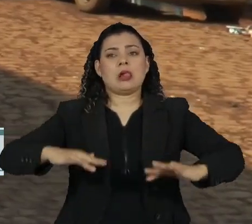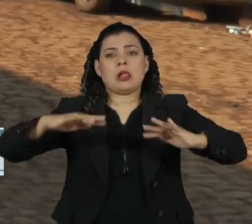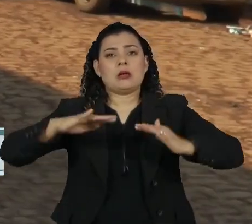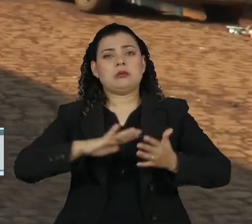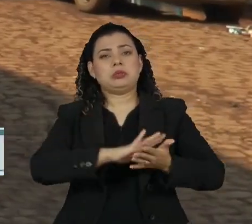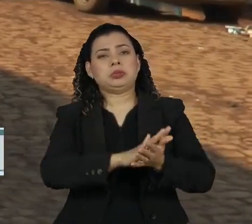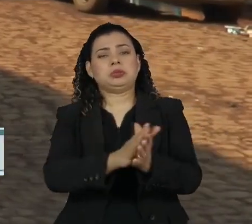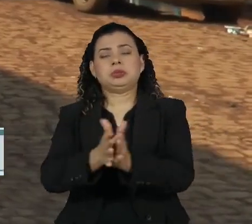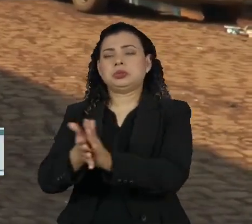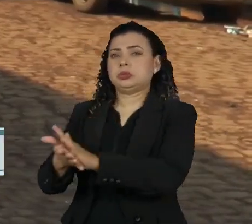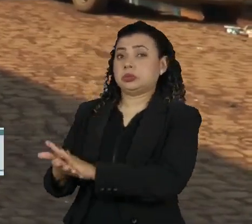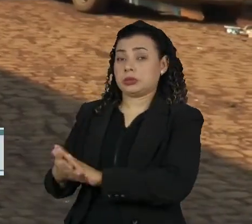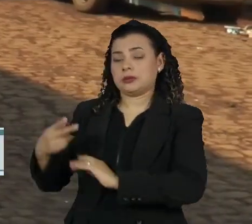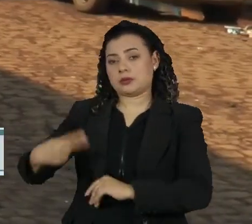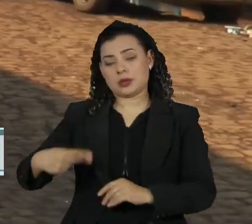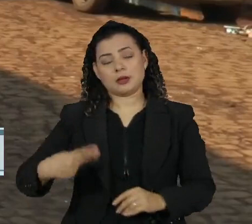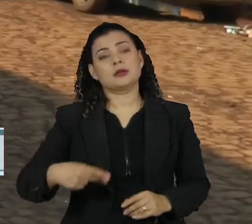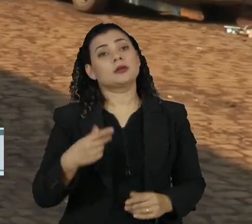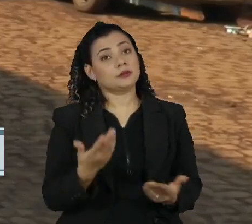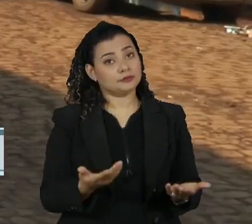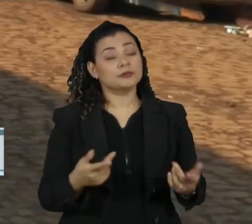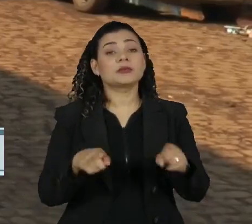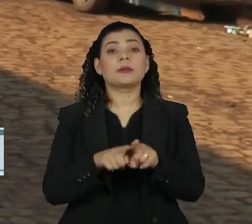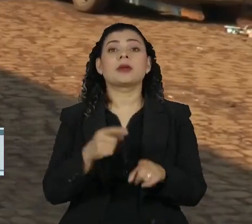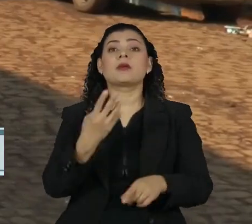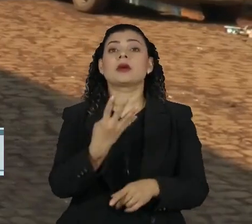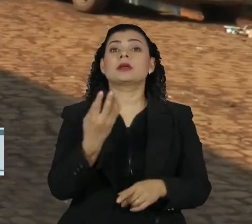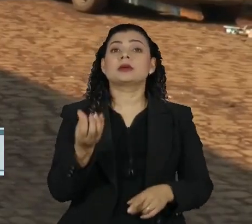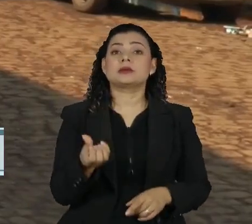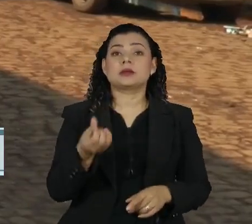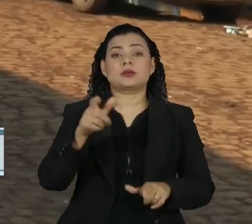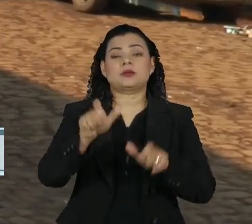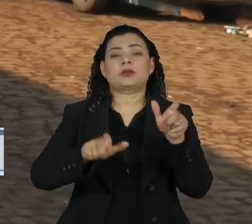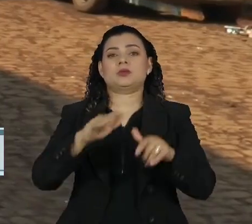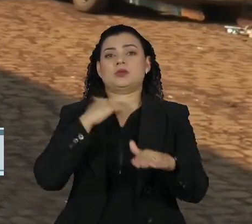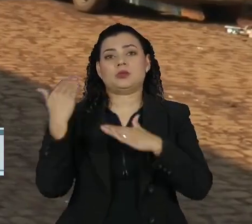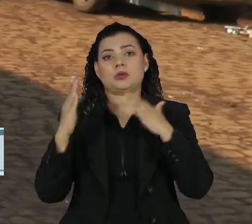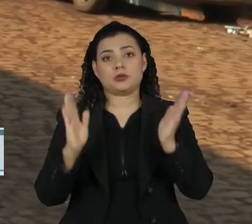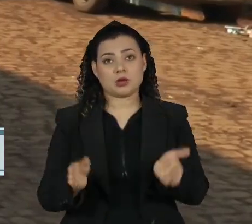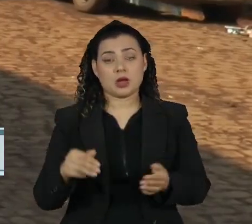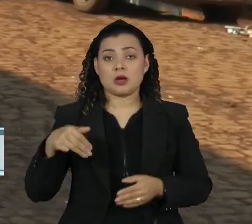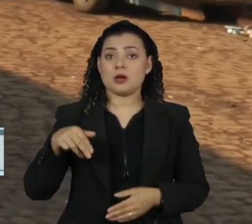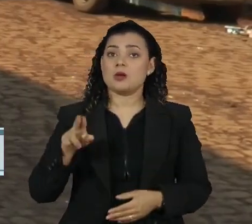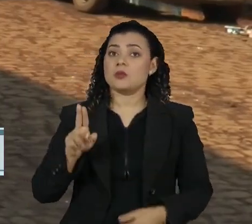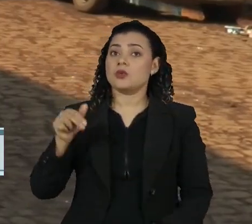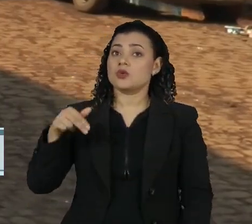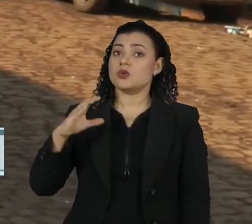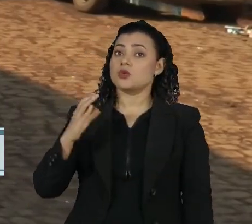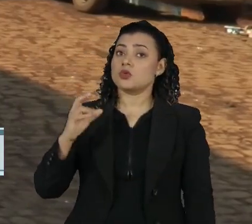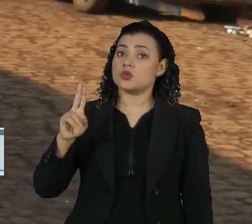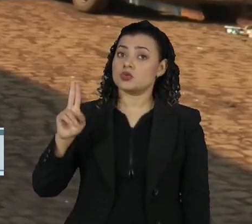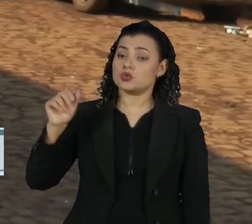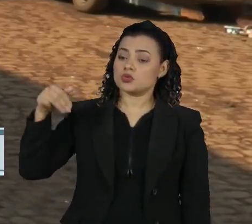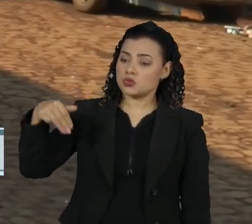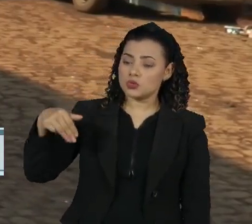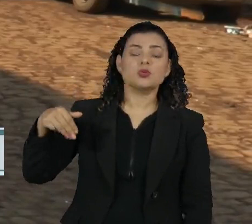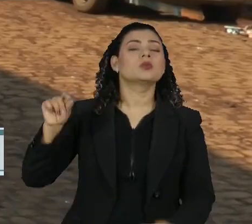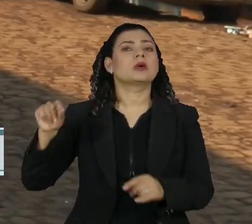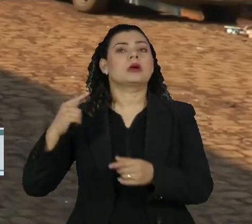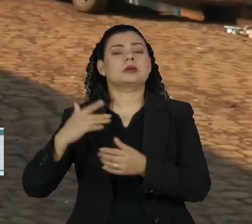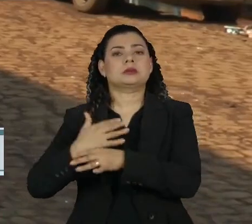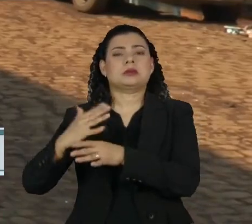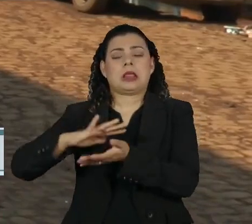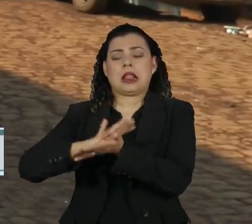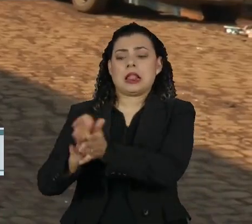destruições, inundações e ao menos 46 mortes. Aqui em Mussum, a cidade mais devastada, ao